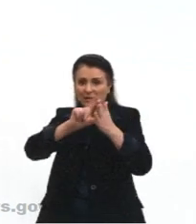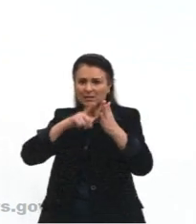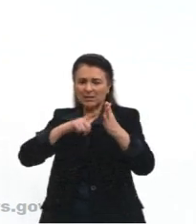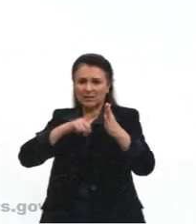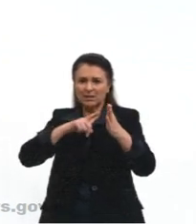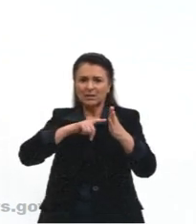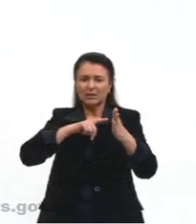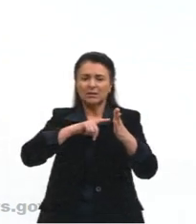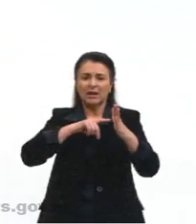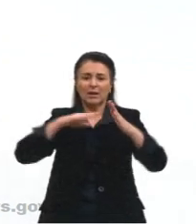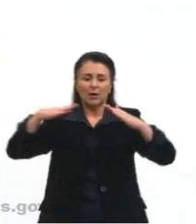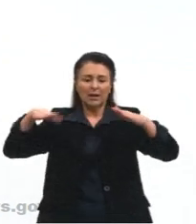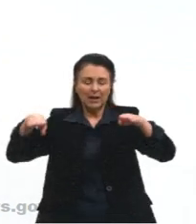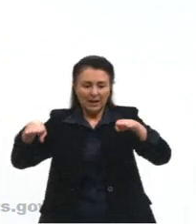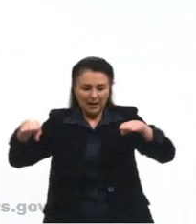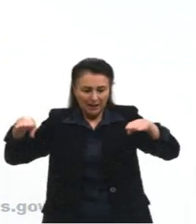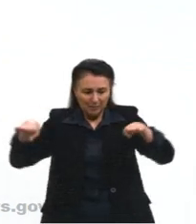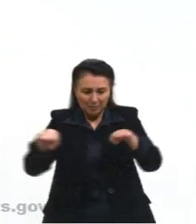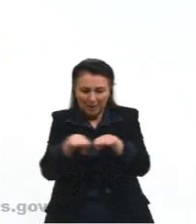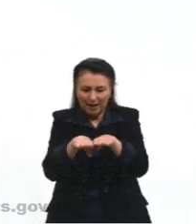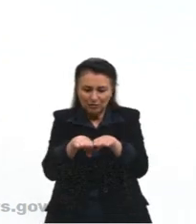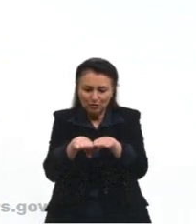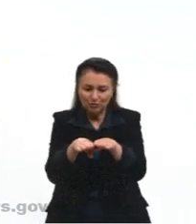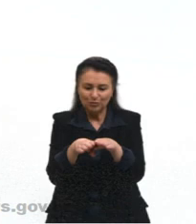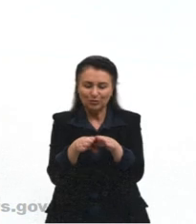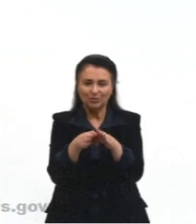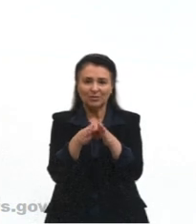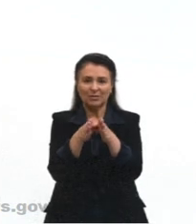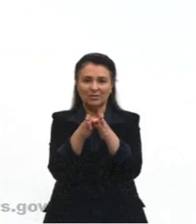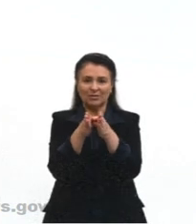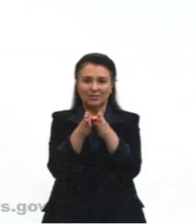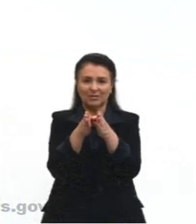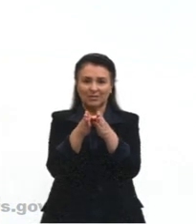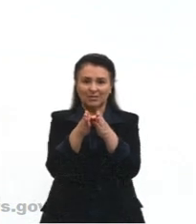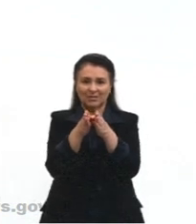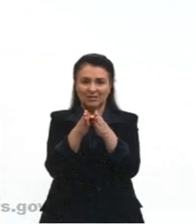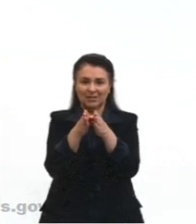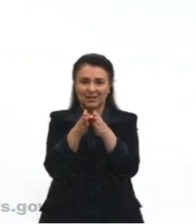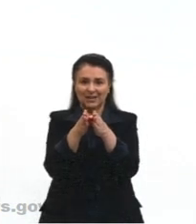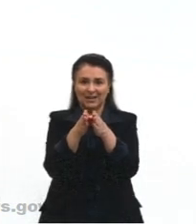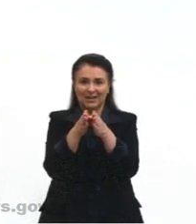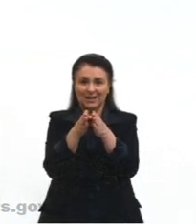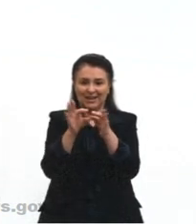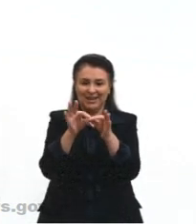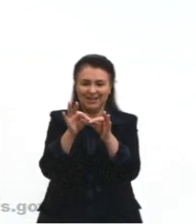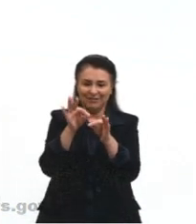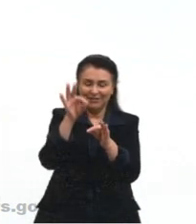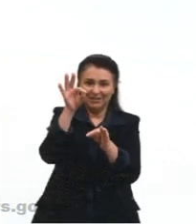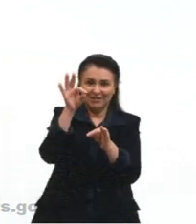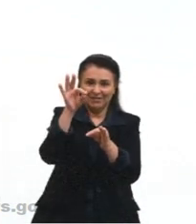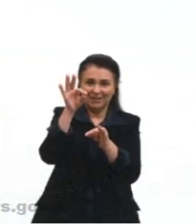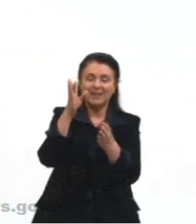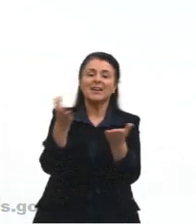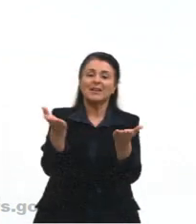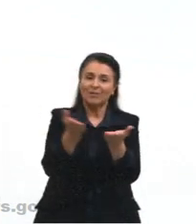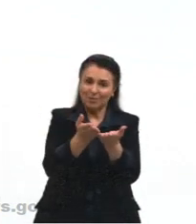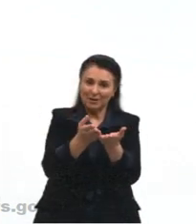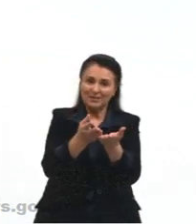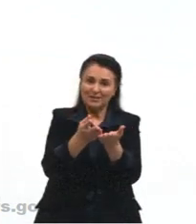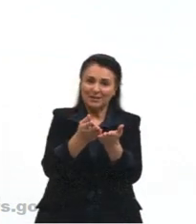soerguimento desse terreno. Quando a gente soergue esse terreno, a gente vai formar esses planaltos, certo?